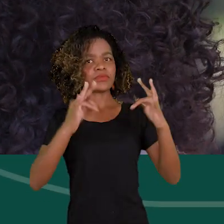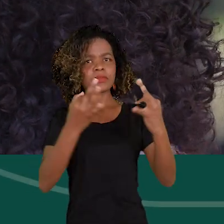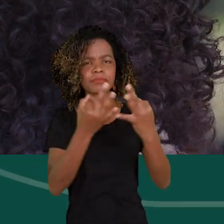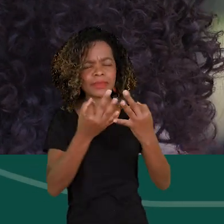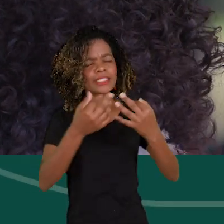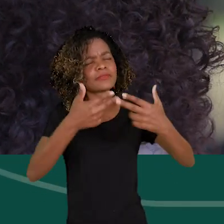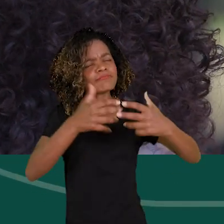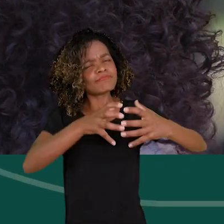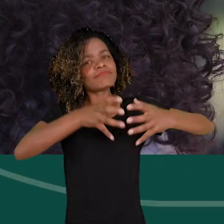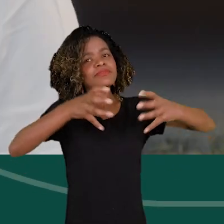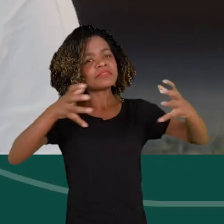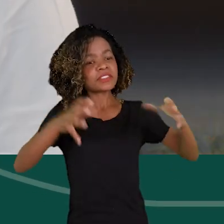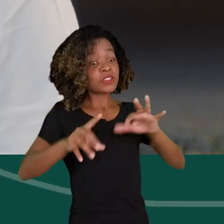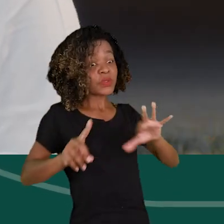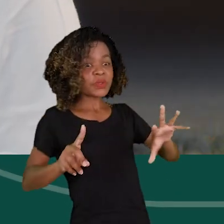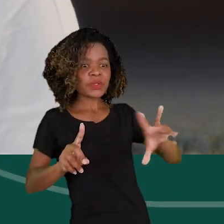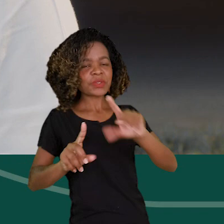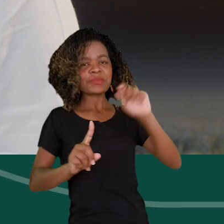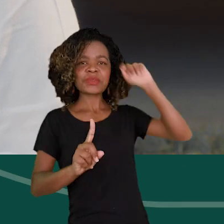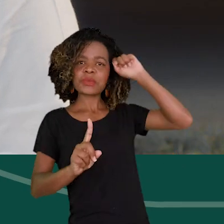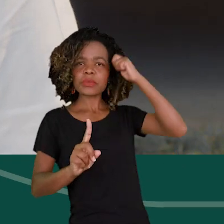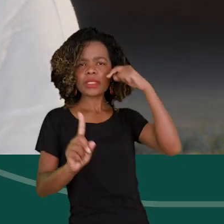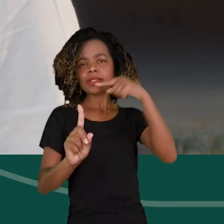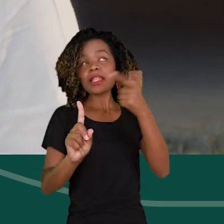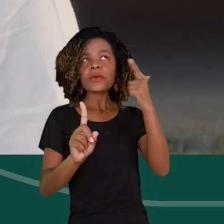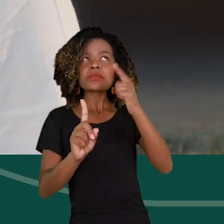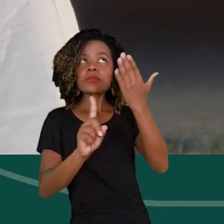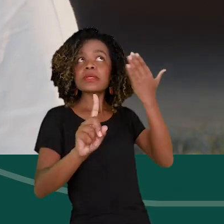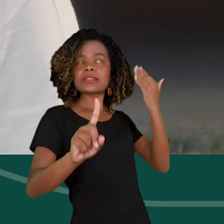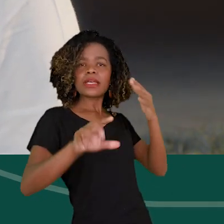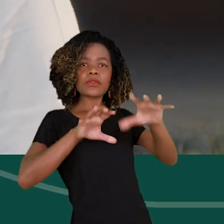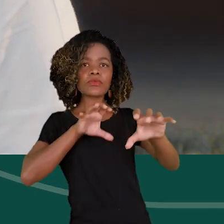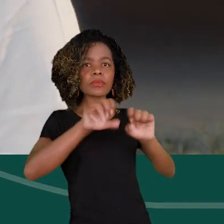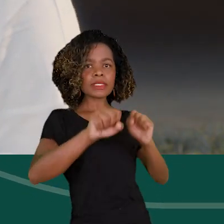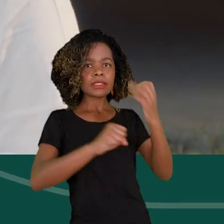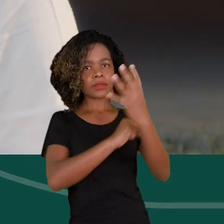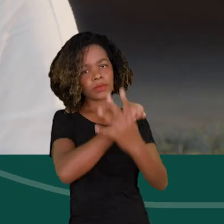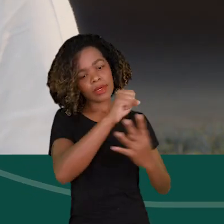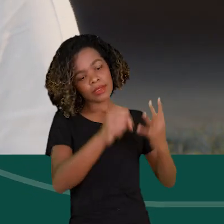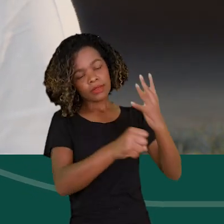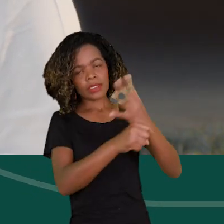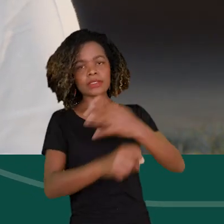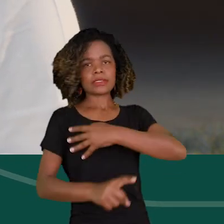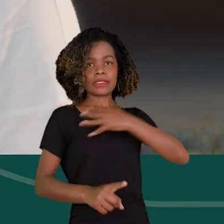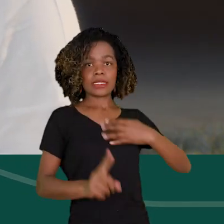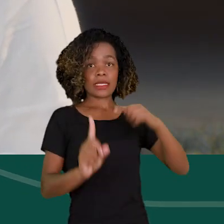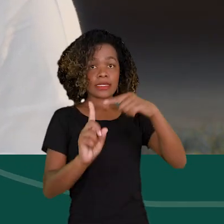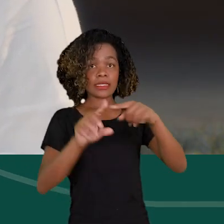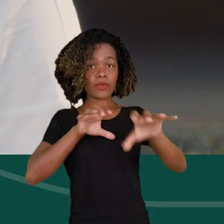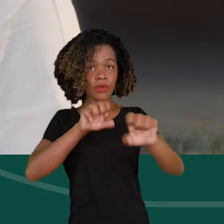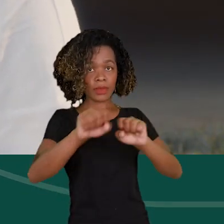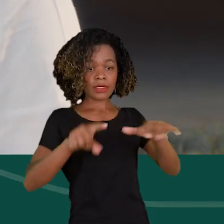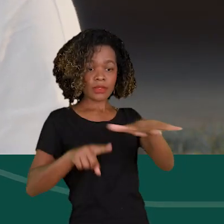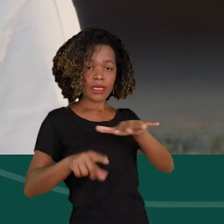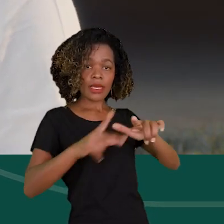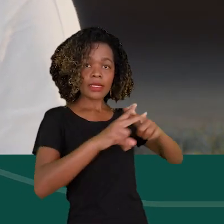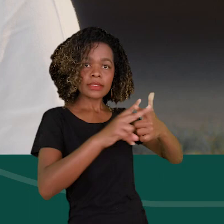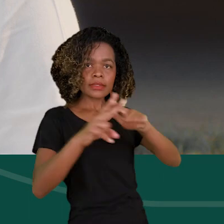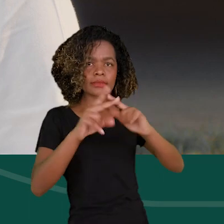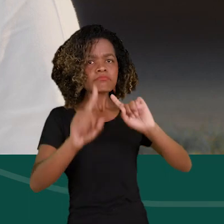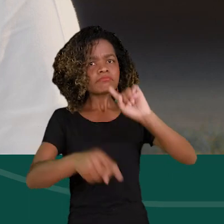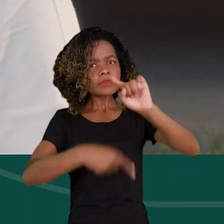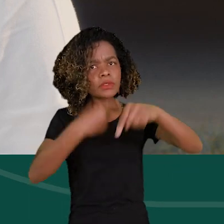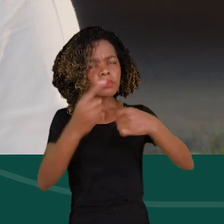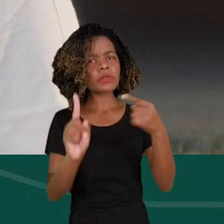família toda preta. Eu me formei em quatro anos no Senai, eu sou técnica em mecânica. Depois disso eu